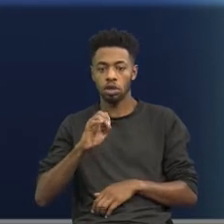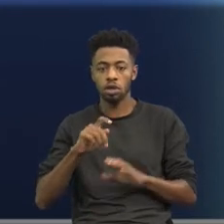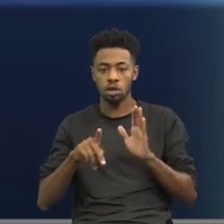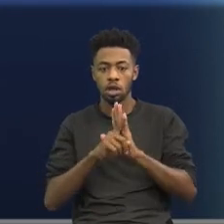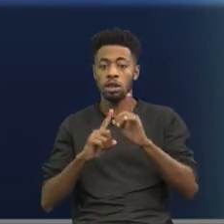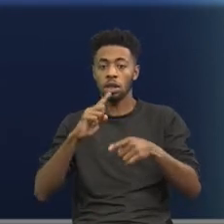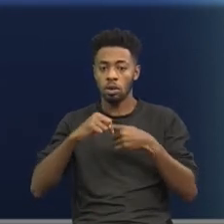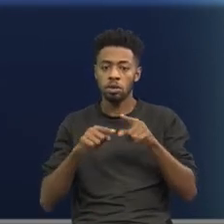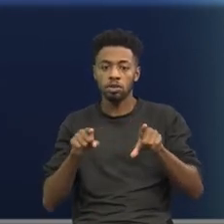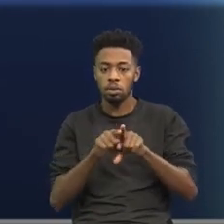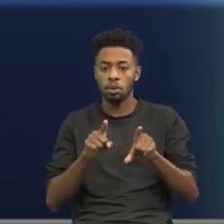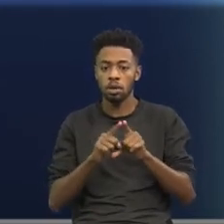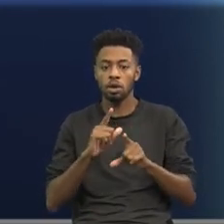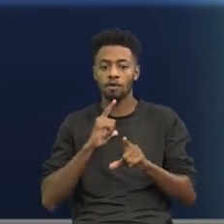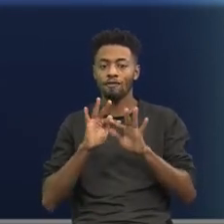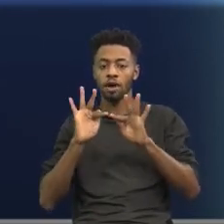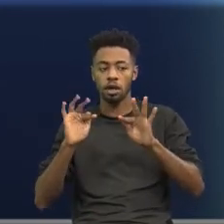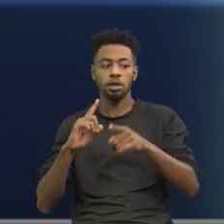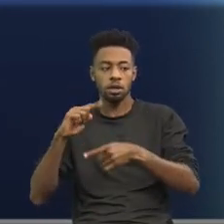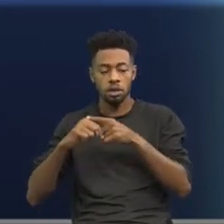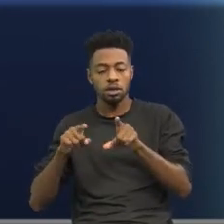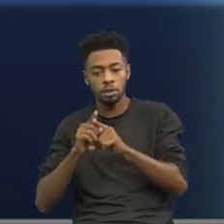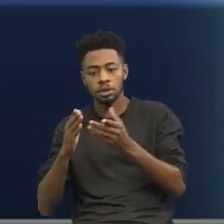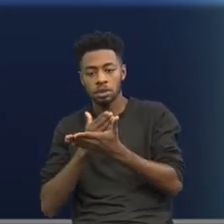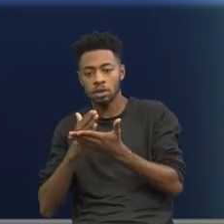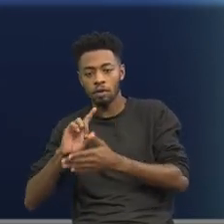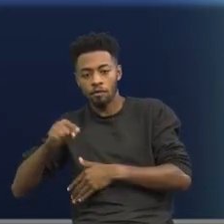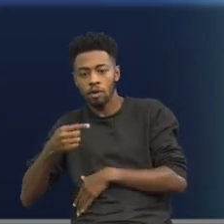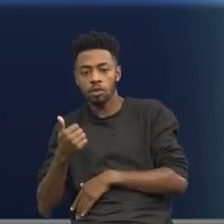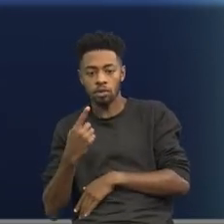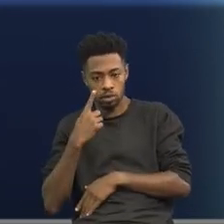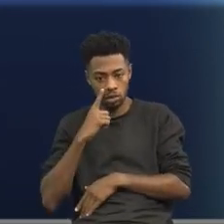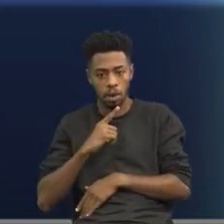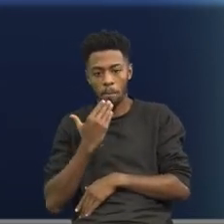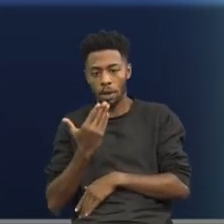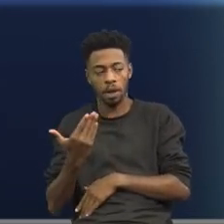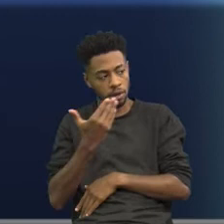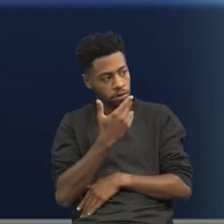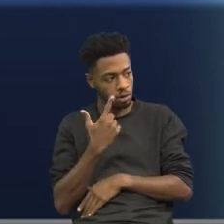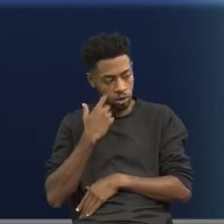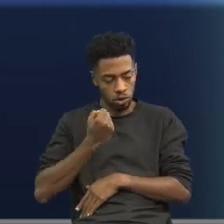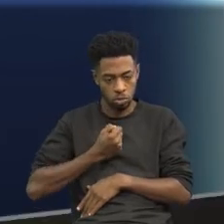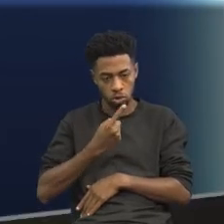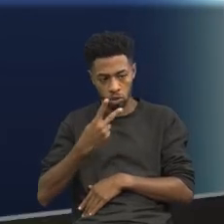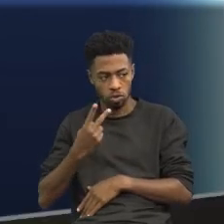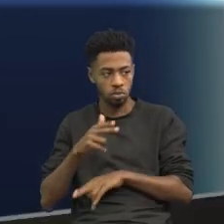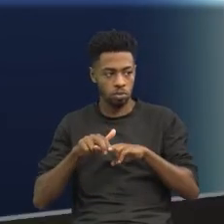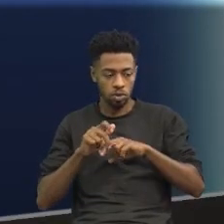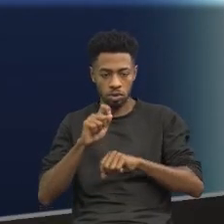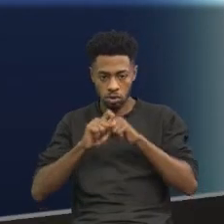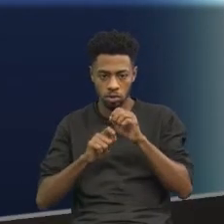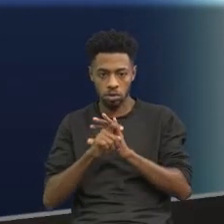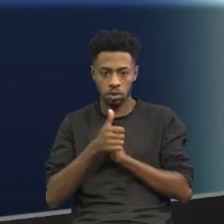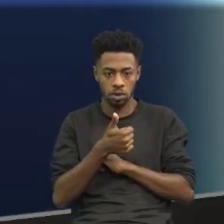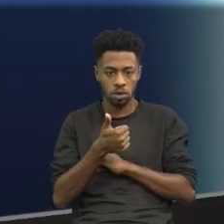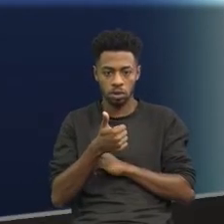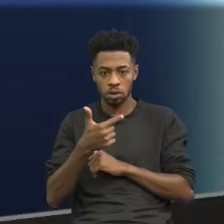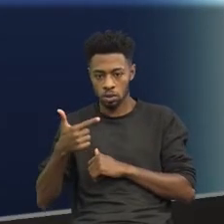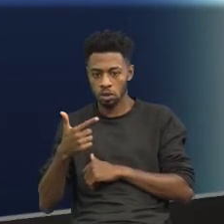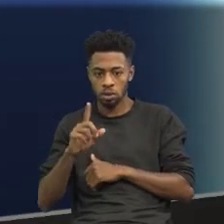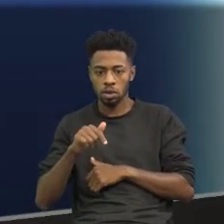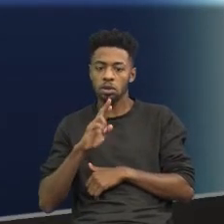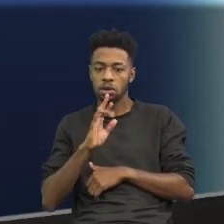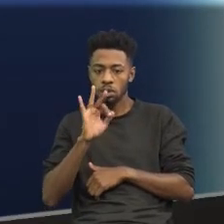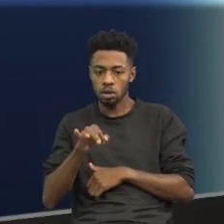está depois da oração e ainda por cima separado por uma vírgula, como pede a questão número 12. Portanto, décima segunda questão,